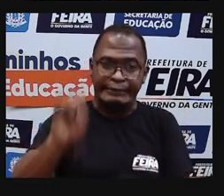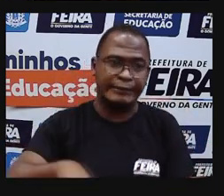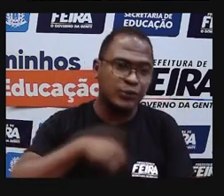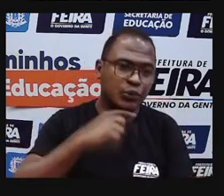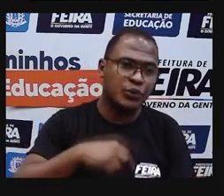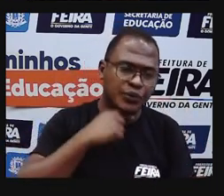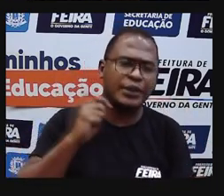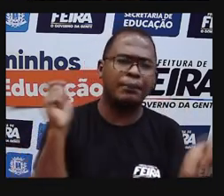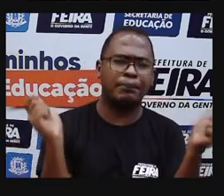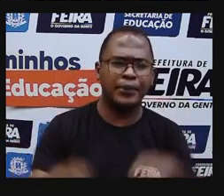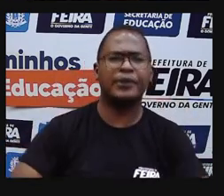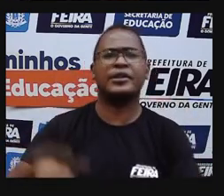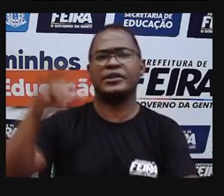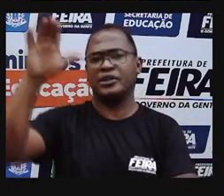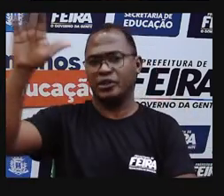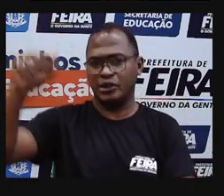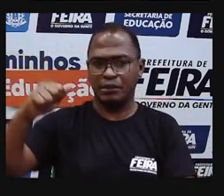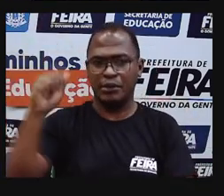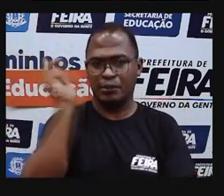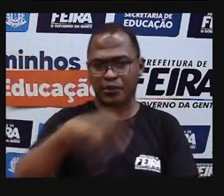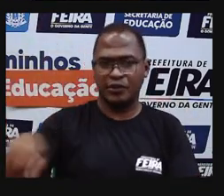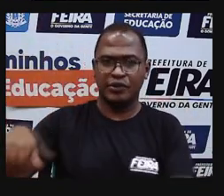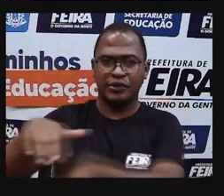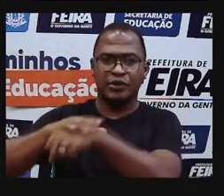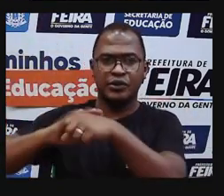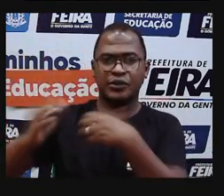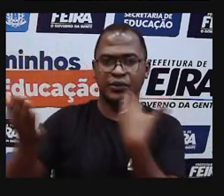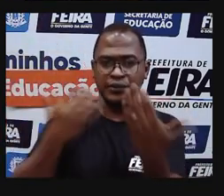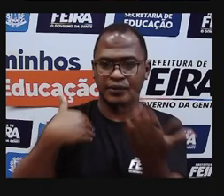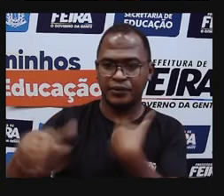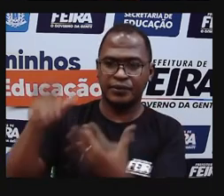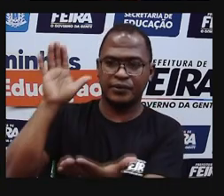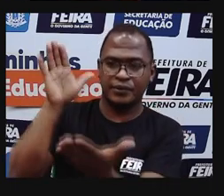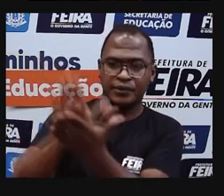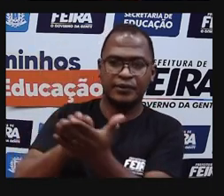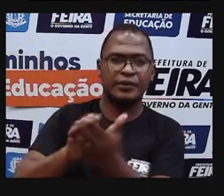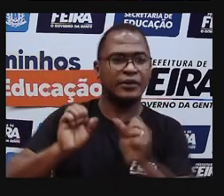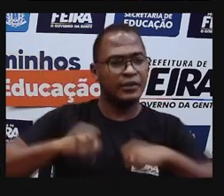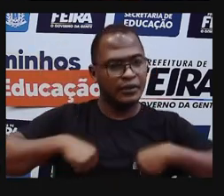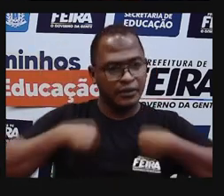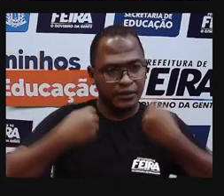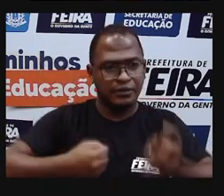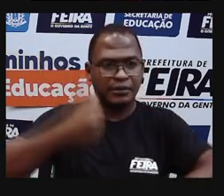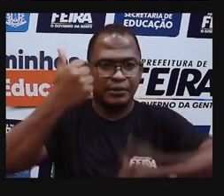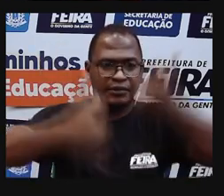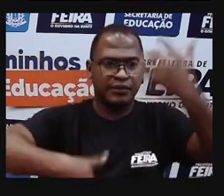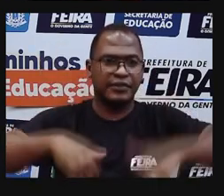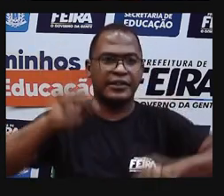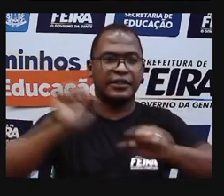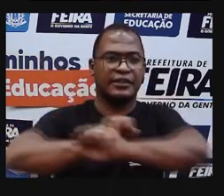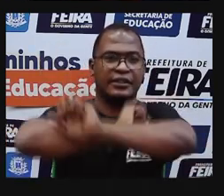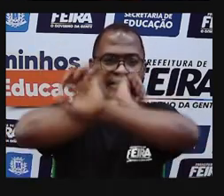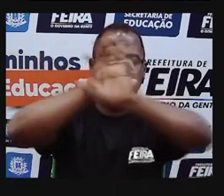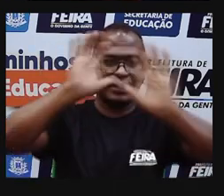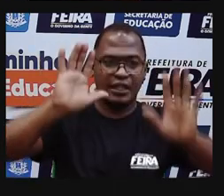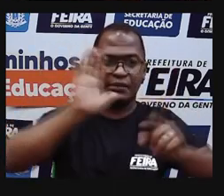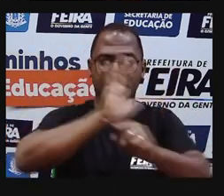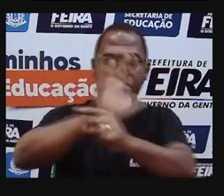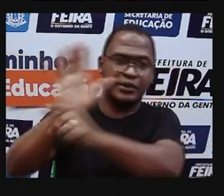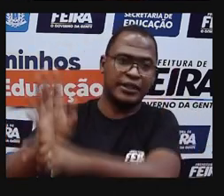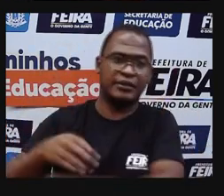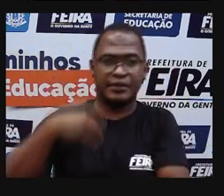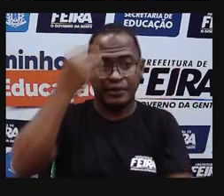procurem ele. As nossas aulas a gente faz o máximo possível para poder levar esse conhecimento para vocês.